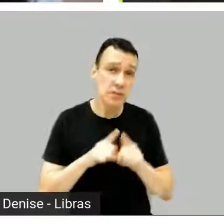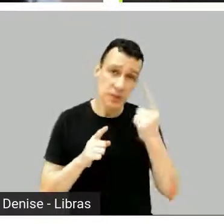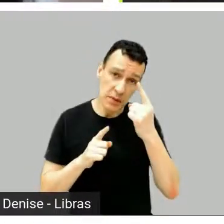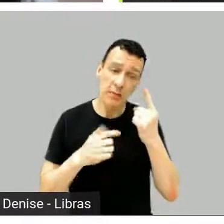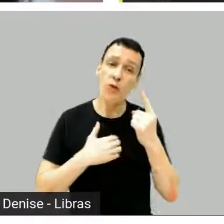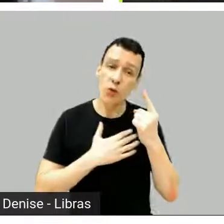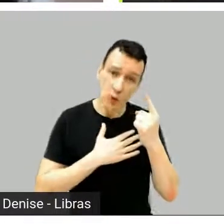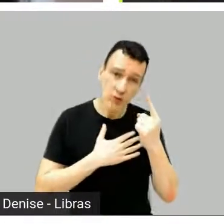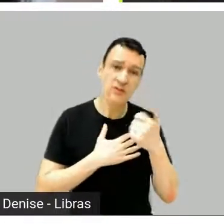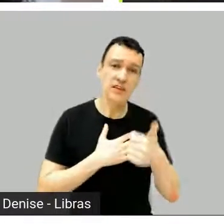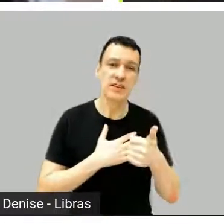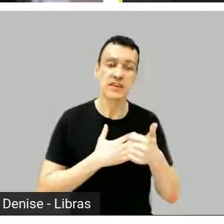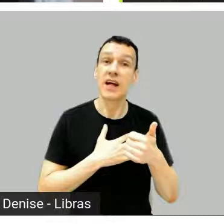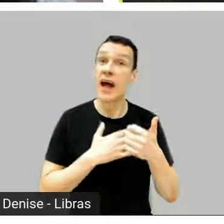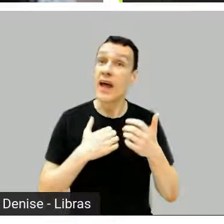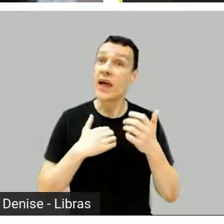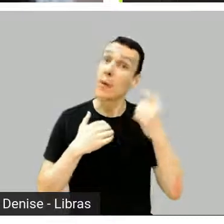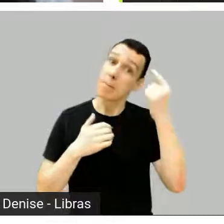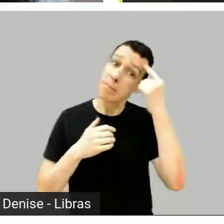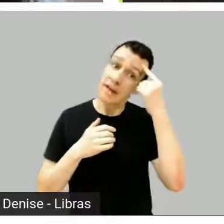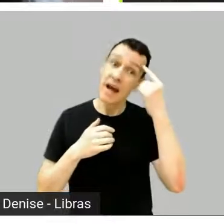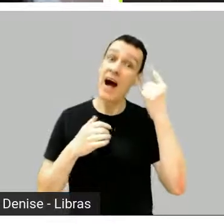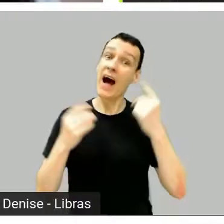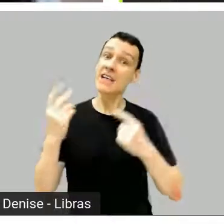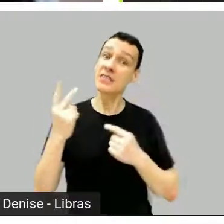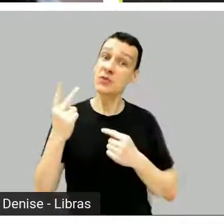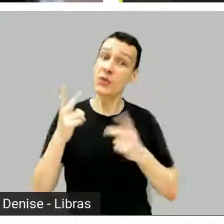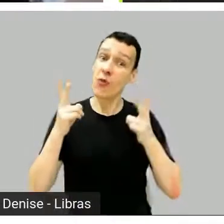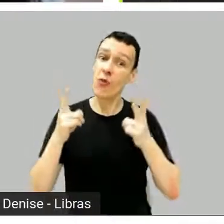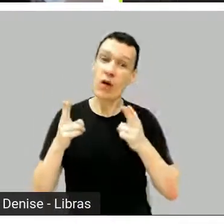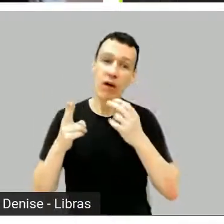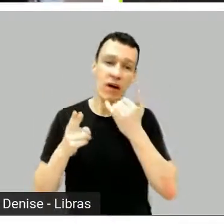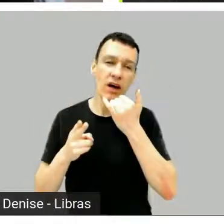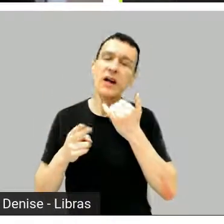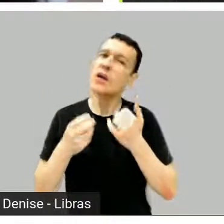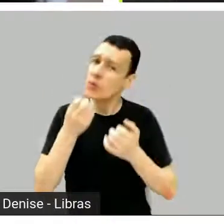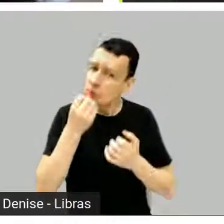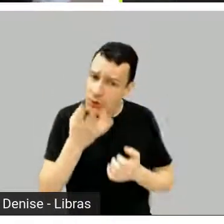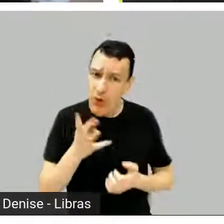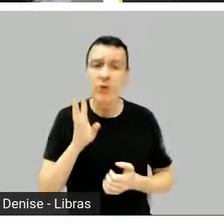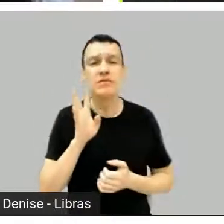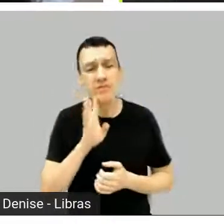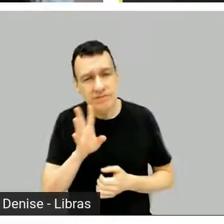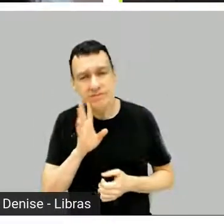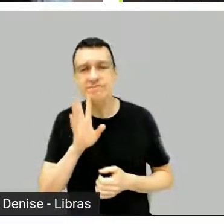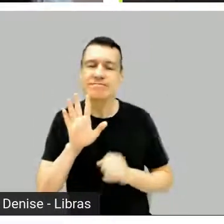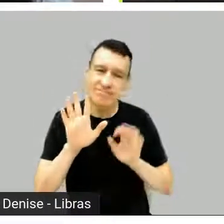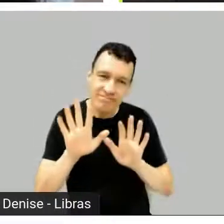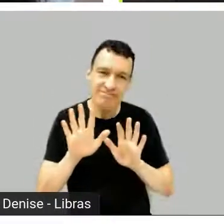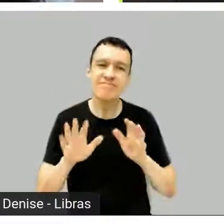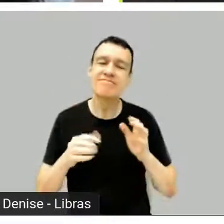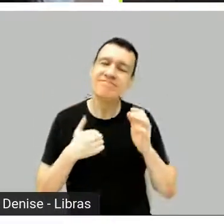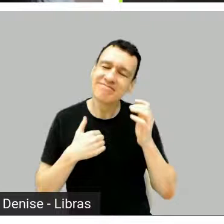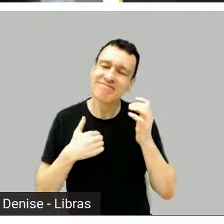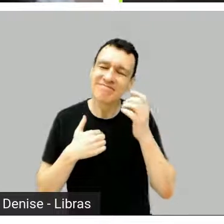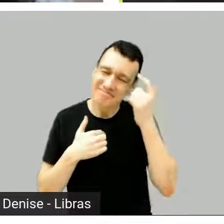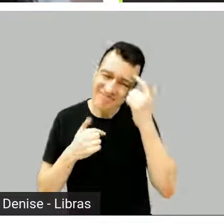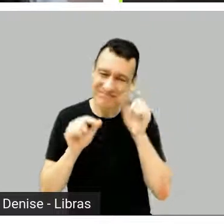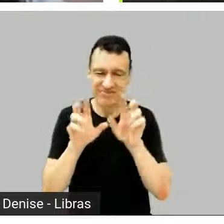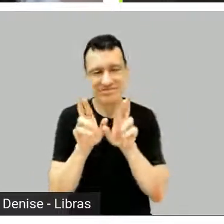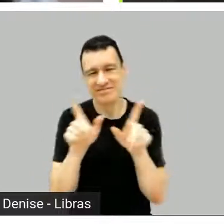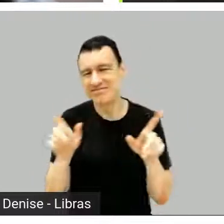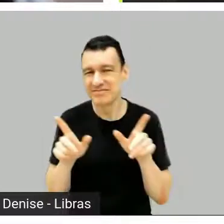então acho que a minha expectativa estava muito alta, e aí a segunda, assim, estou gostando até, mas eu, tipo, esperava outra